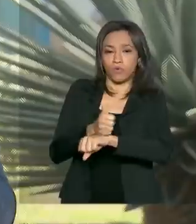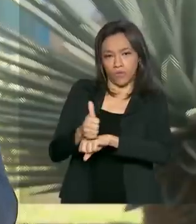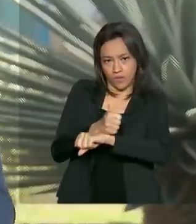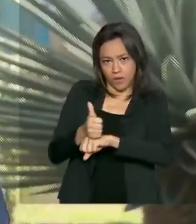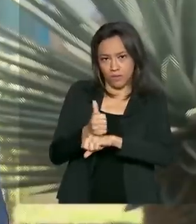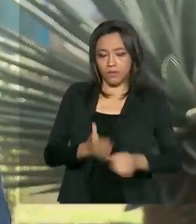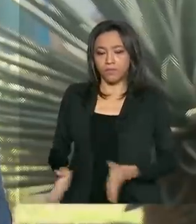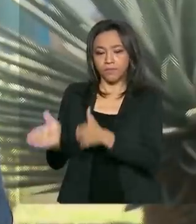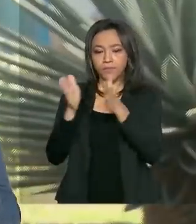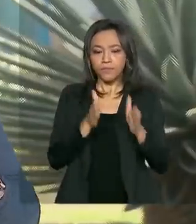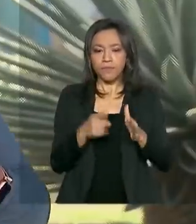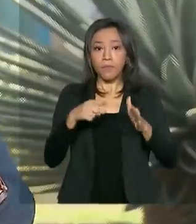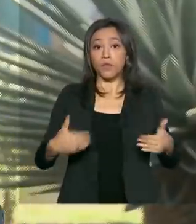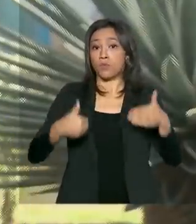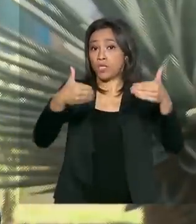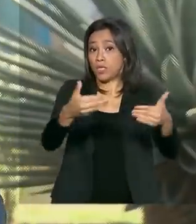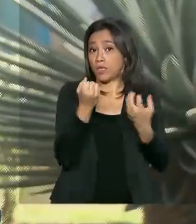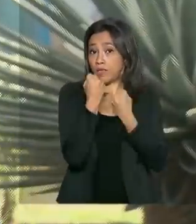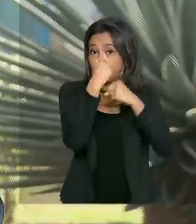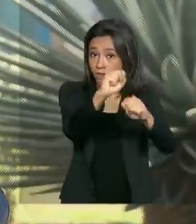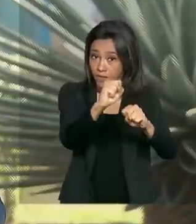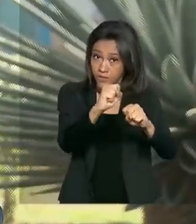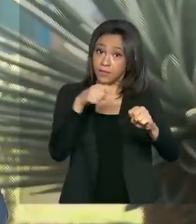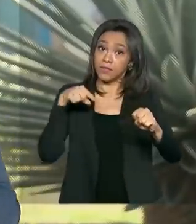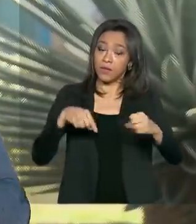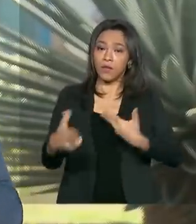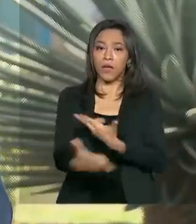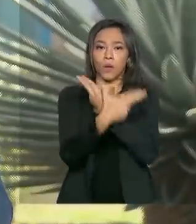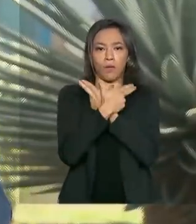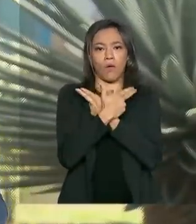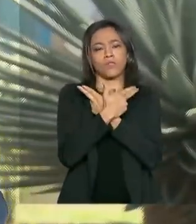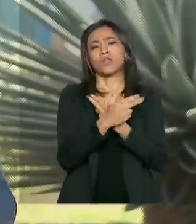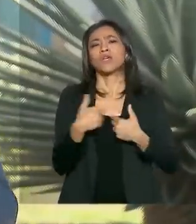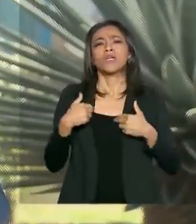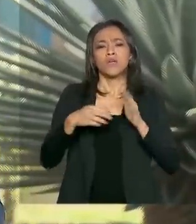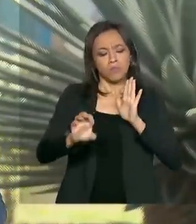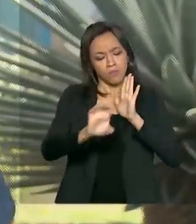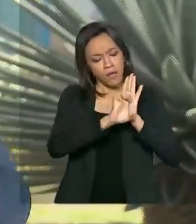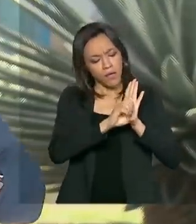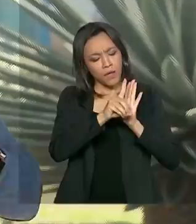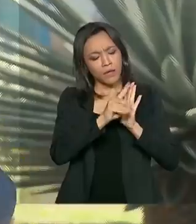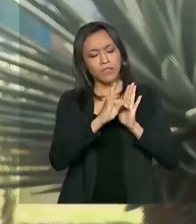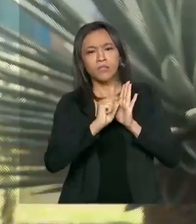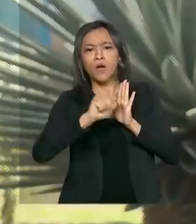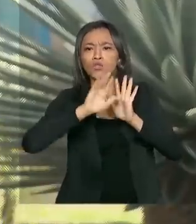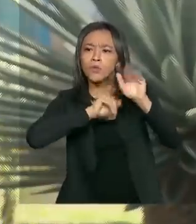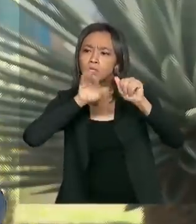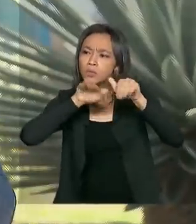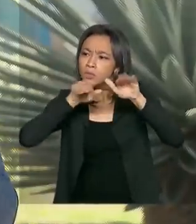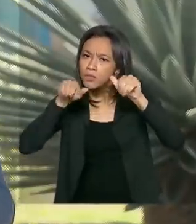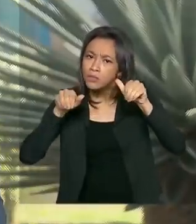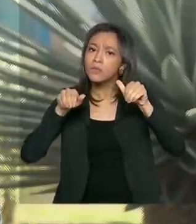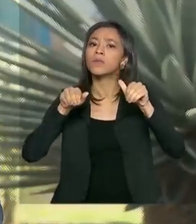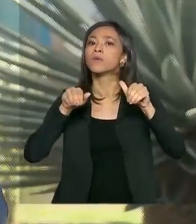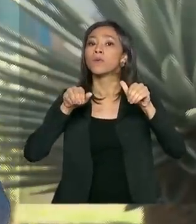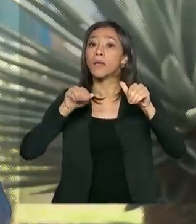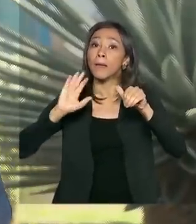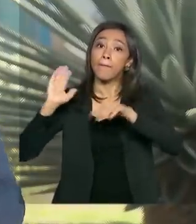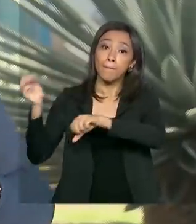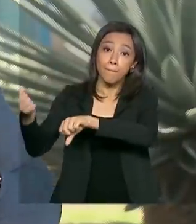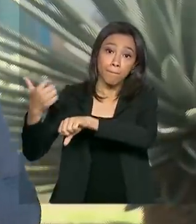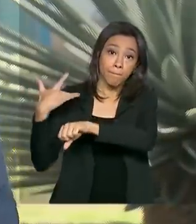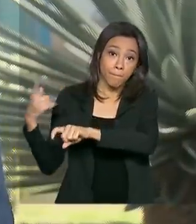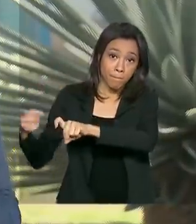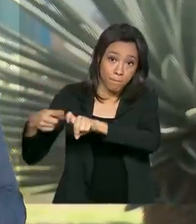Ministério da Defesa, por meio da Aeronáutica, publicou uma chamada pública emergencial, convocando aí médicos,